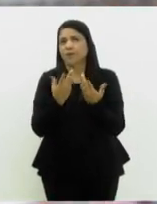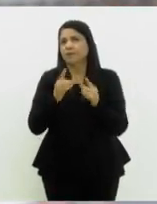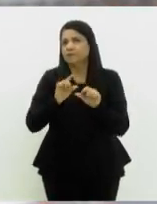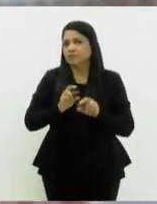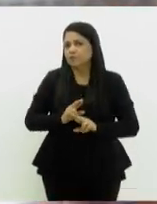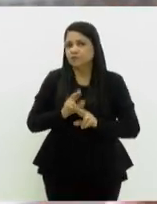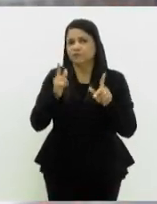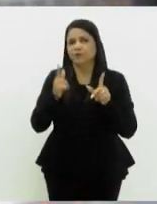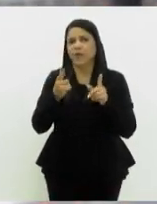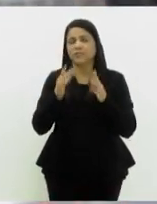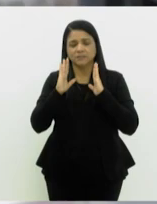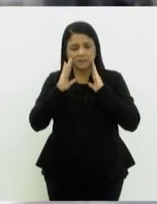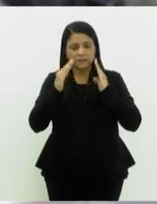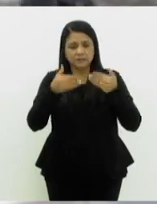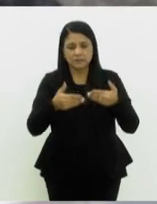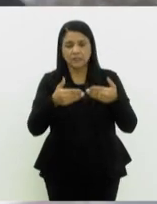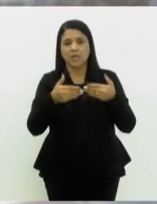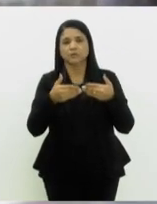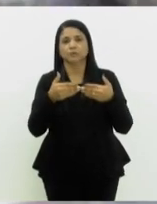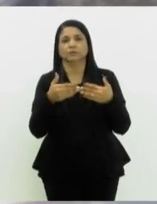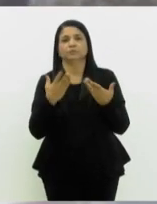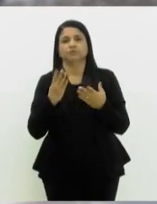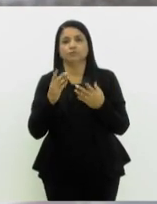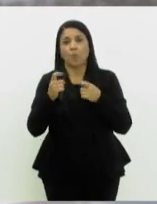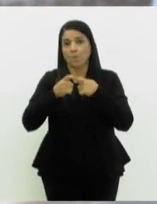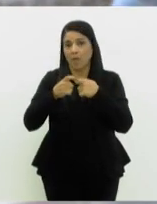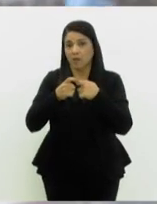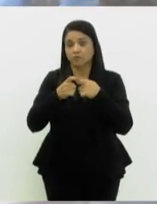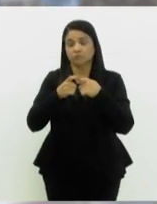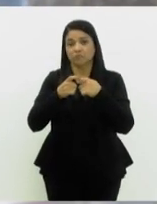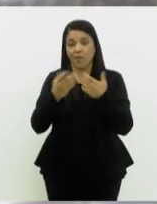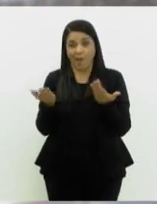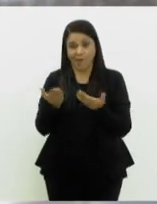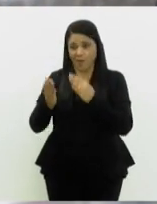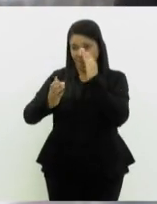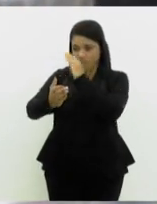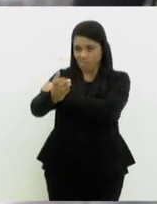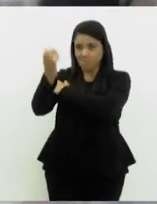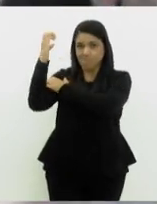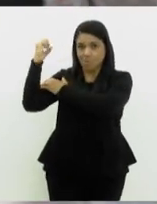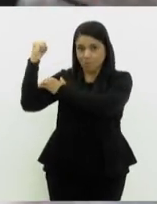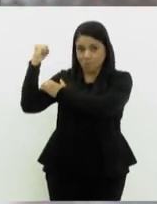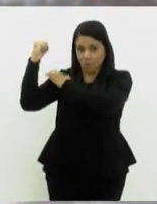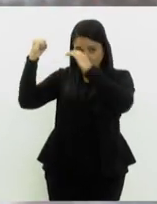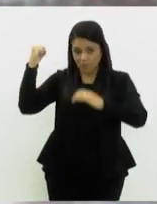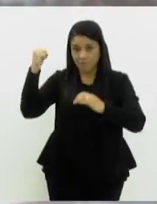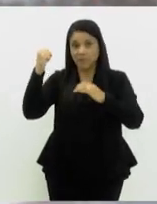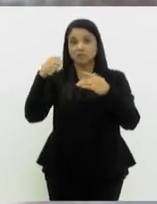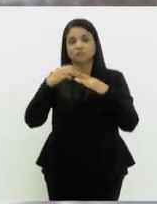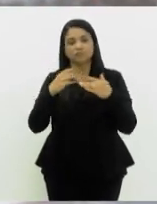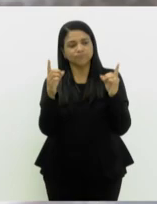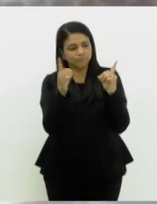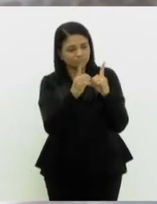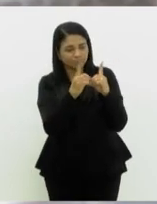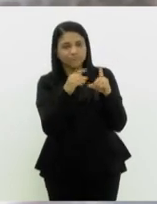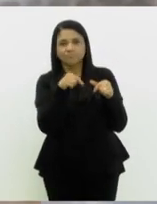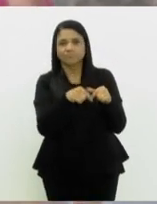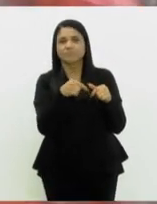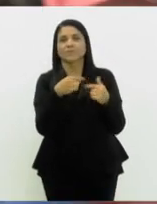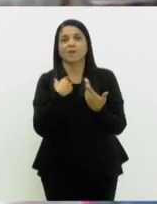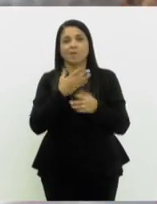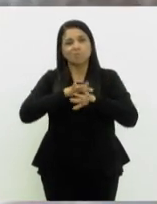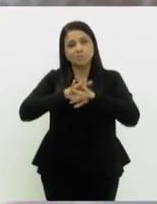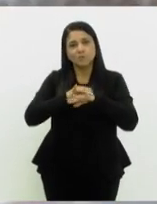centrado na equipe de saúde, muito centrado no médico, e agora a gente traz o empoderamento à emancipação do doente. Na medida em que surge esse novo